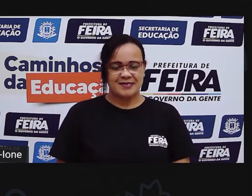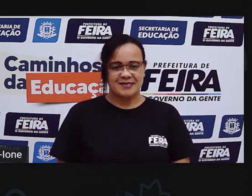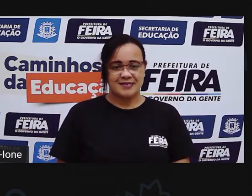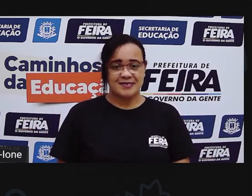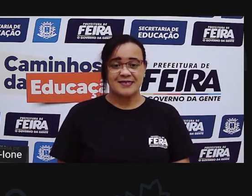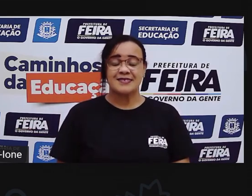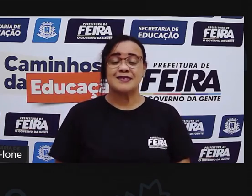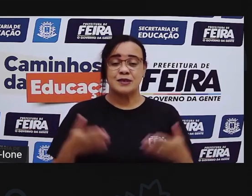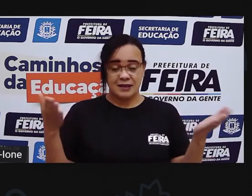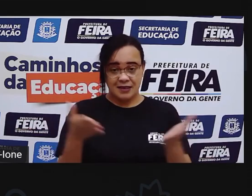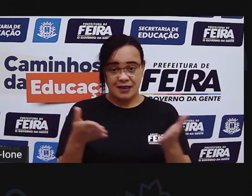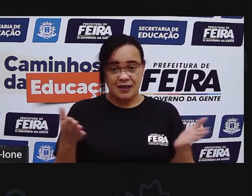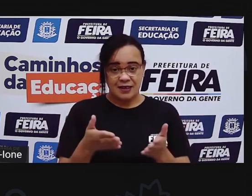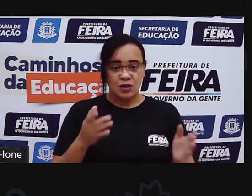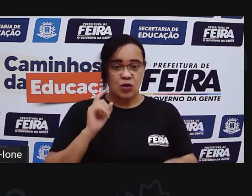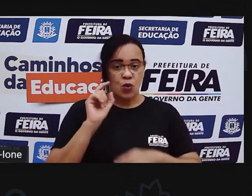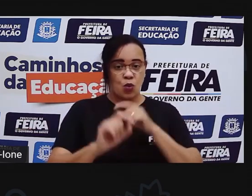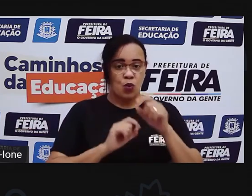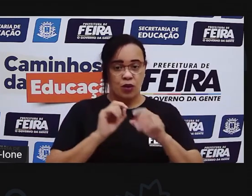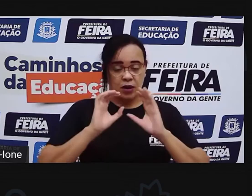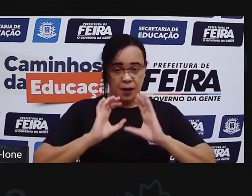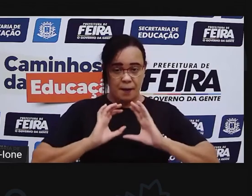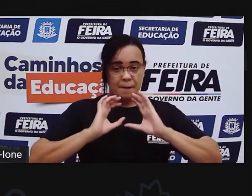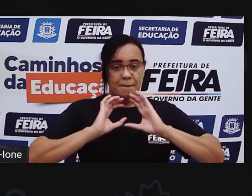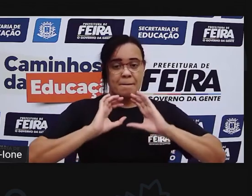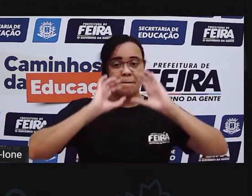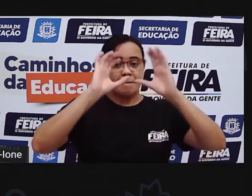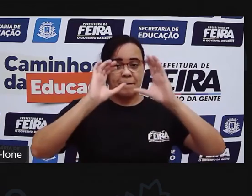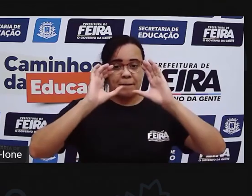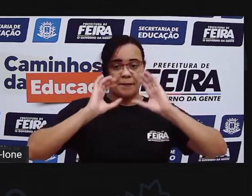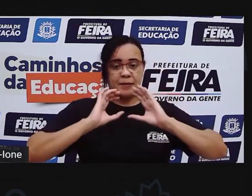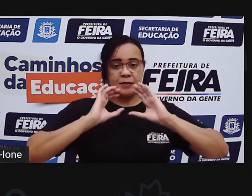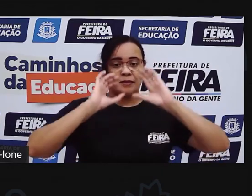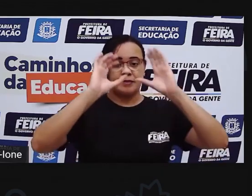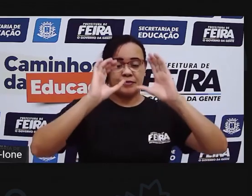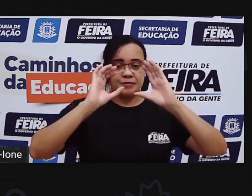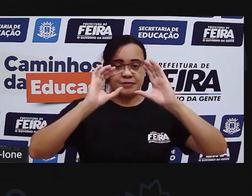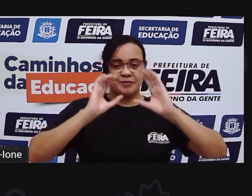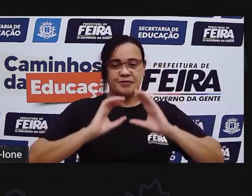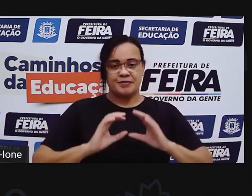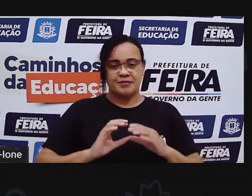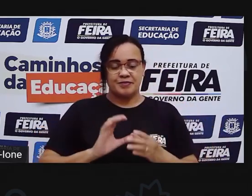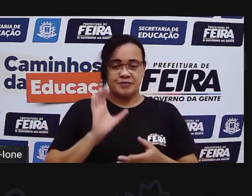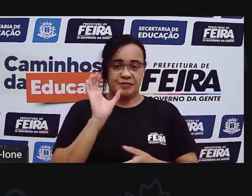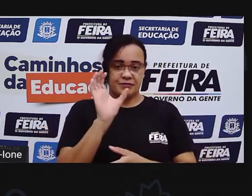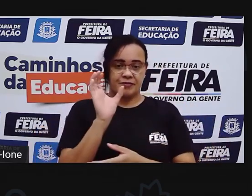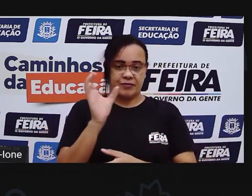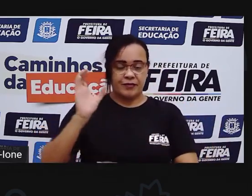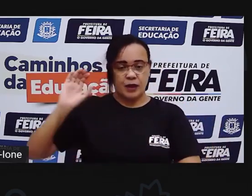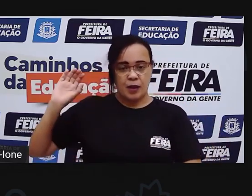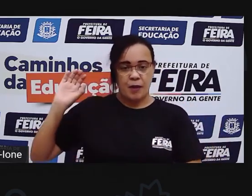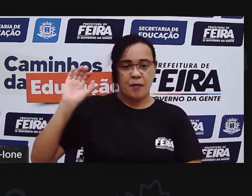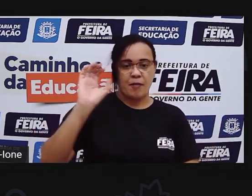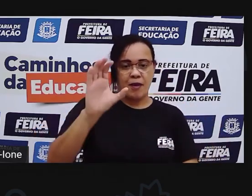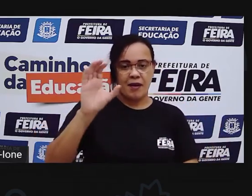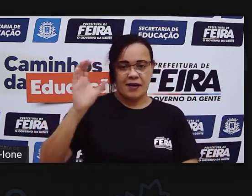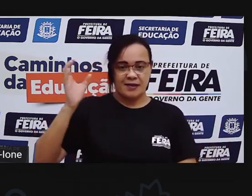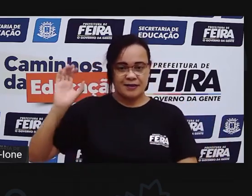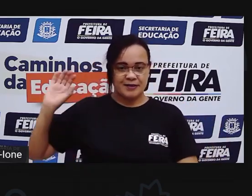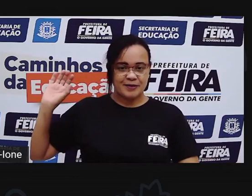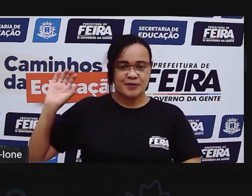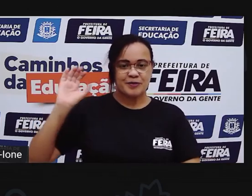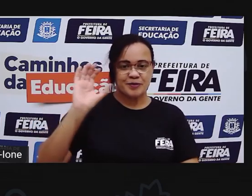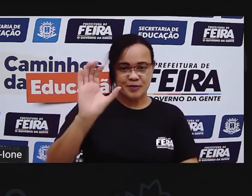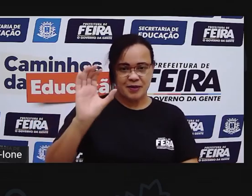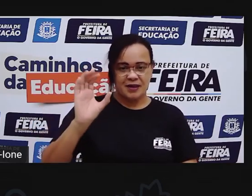Agora, você vai arremessar, né, a sua bola de meia, né, numa parede que não tenha nenhum objeto